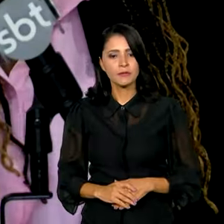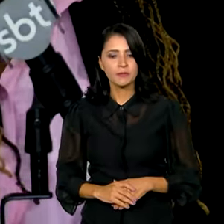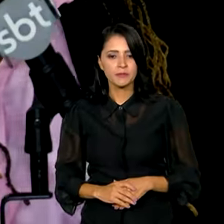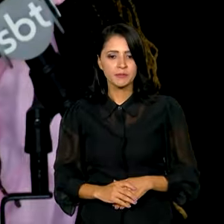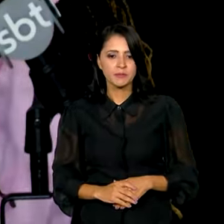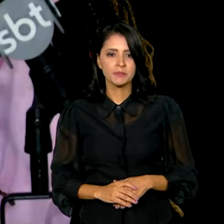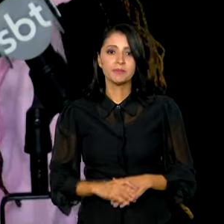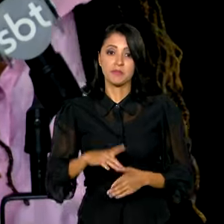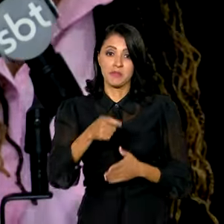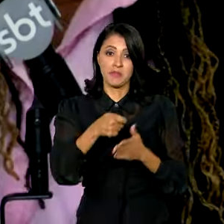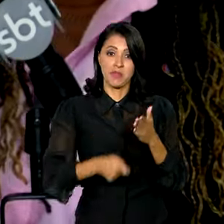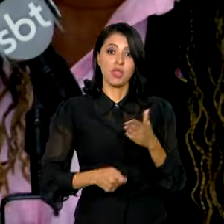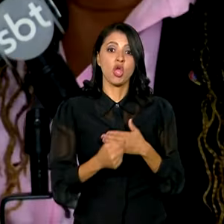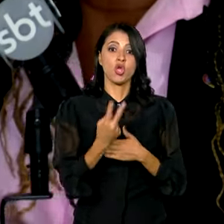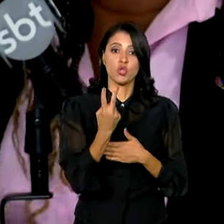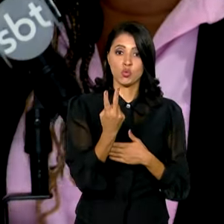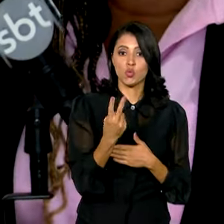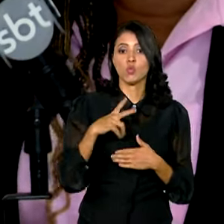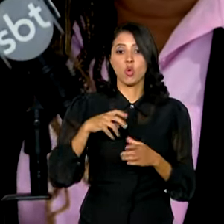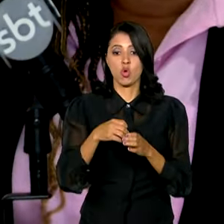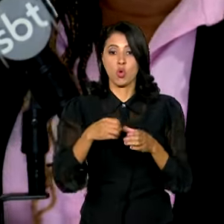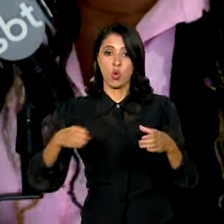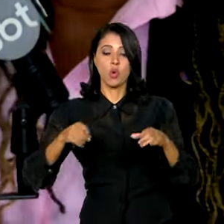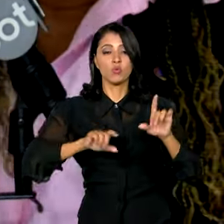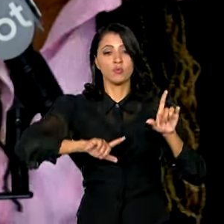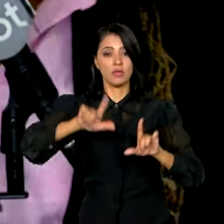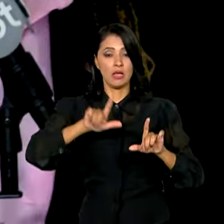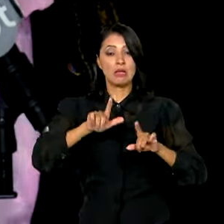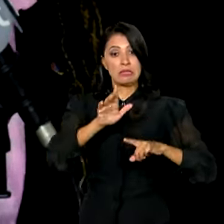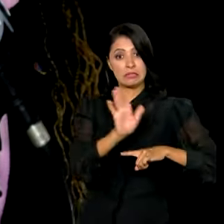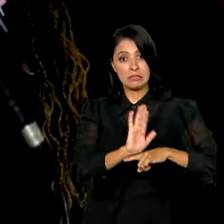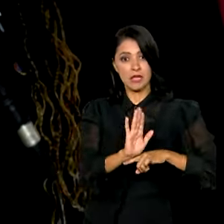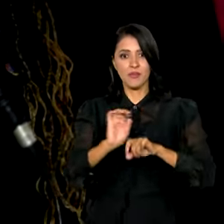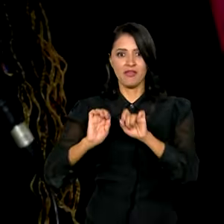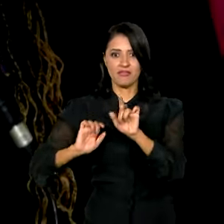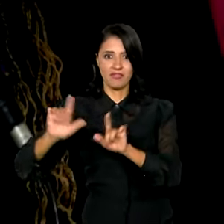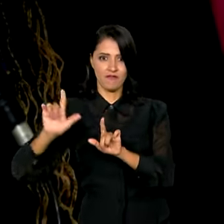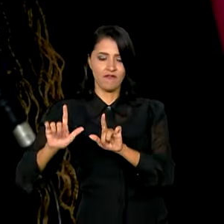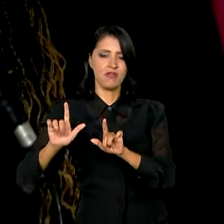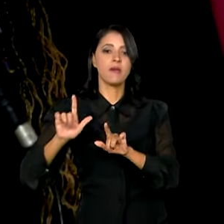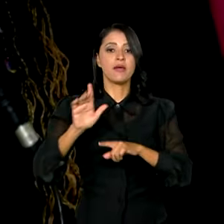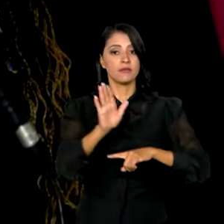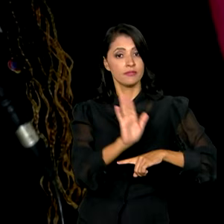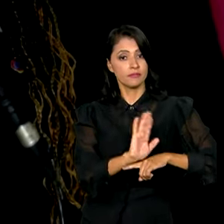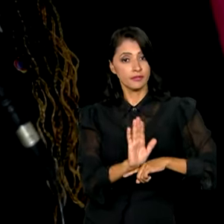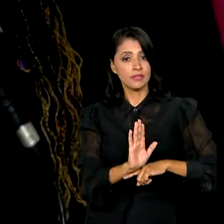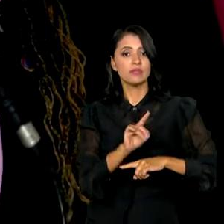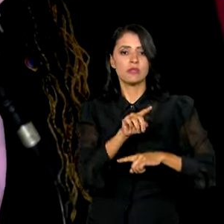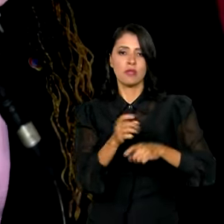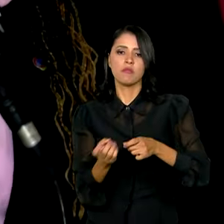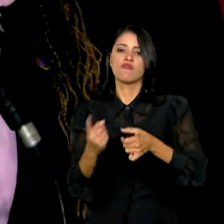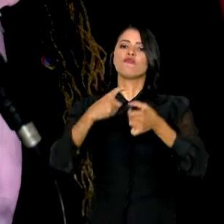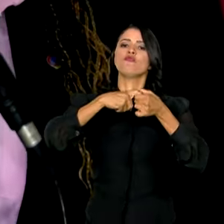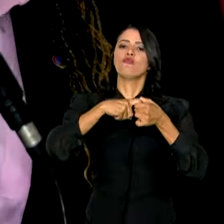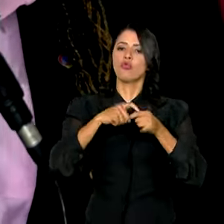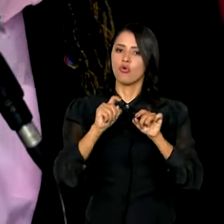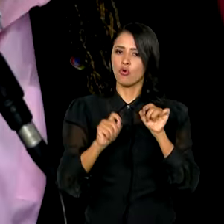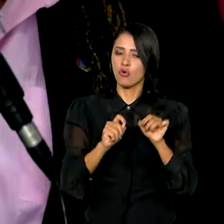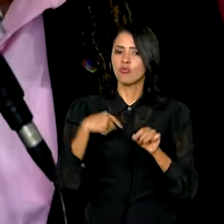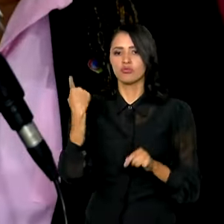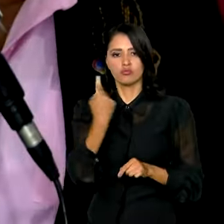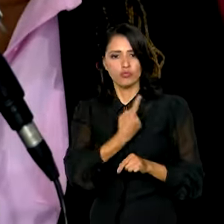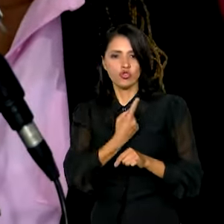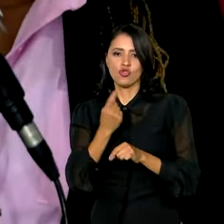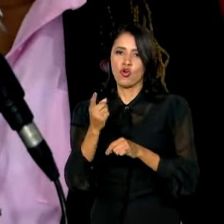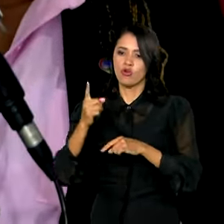Foi sancionado as duas cotas de tela, a de cinema e a TV. A de cinema restabelece as nossas